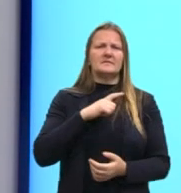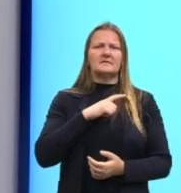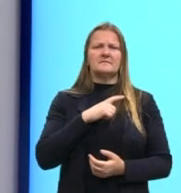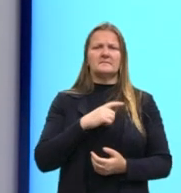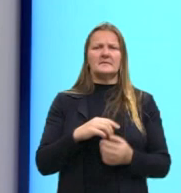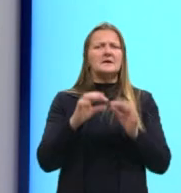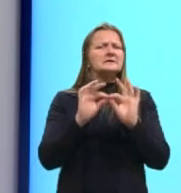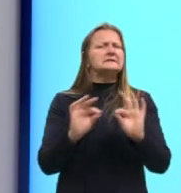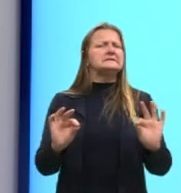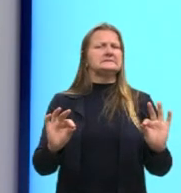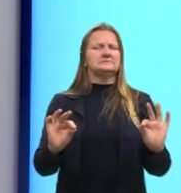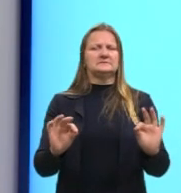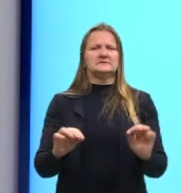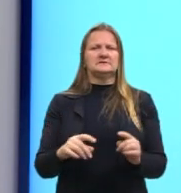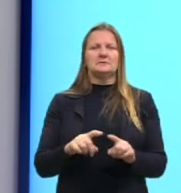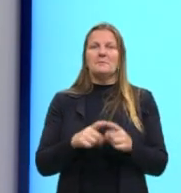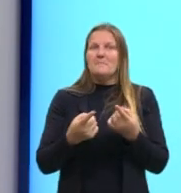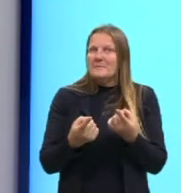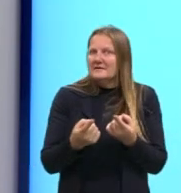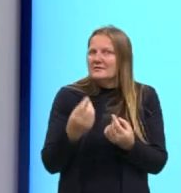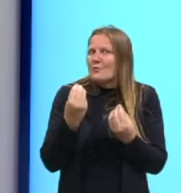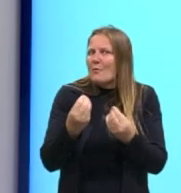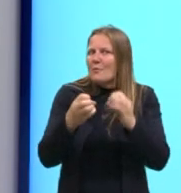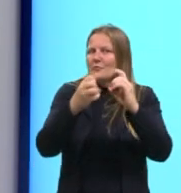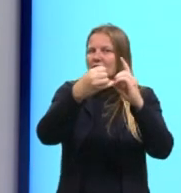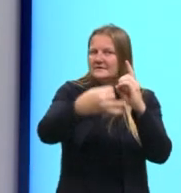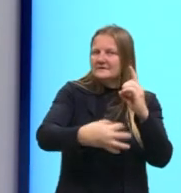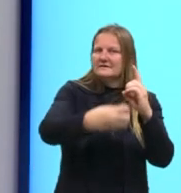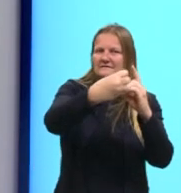simplista. Mas tem que ver também, olha só,